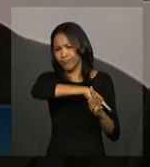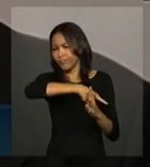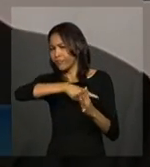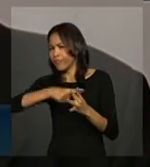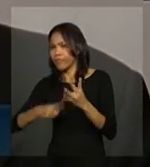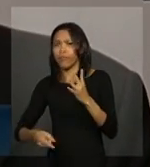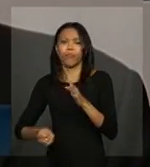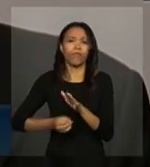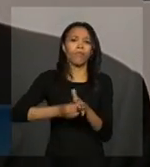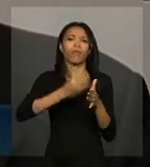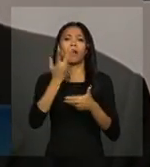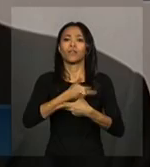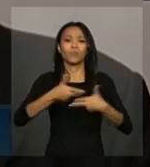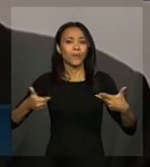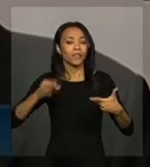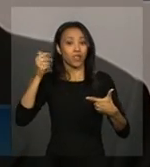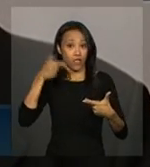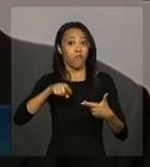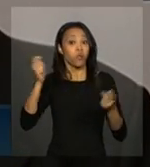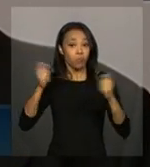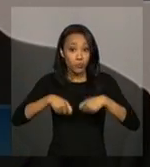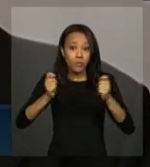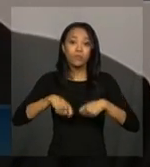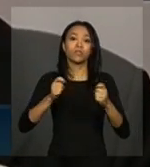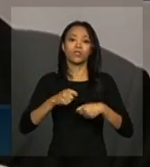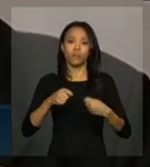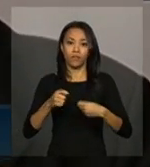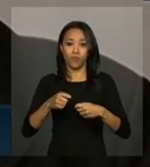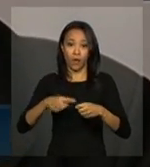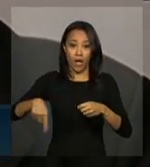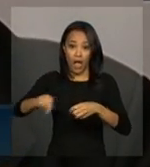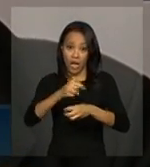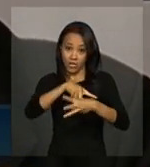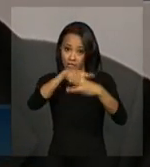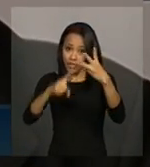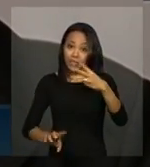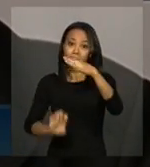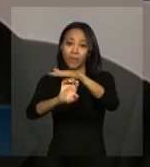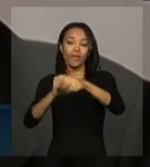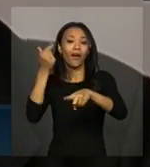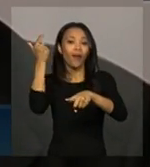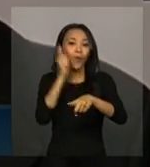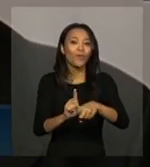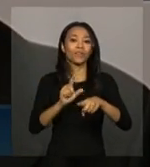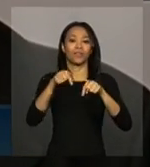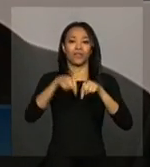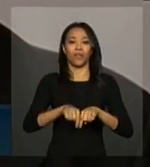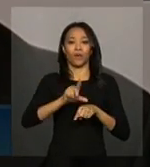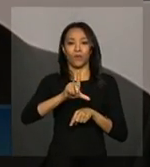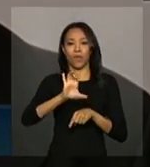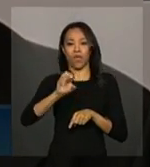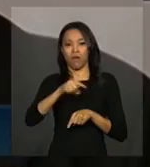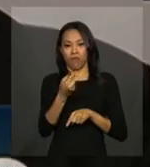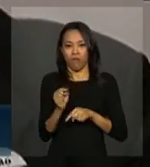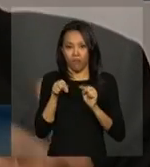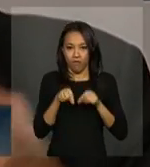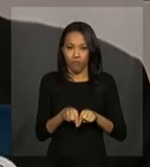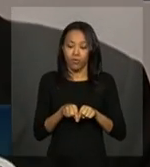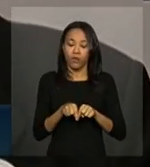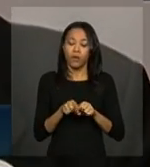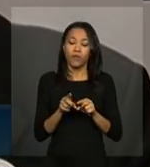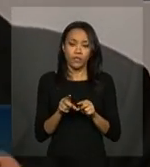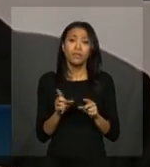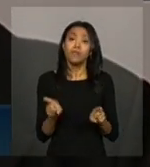pontos que fizeram com que fosse possível a gente ganhar esse leilão com esse deságio. O que,